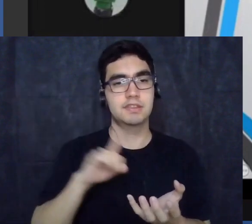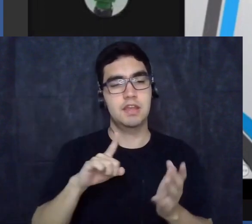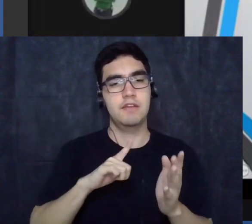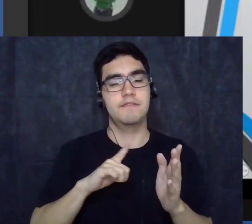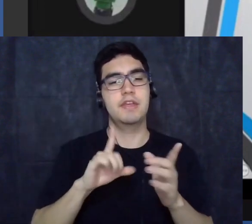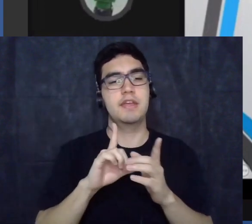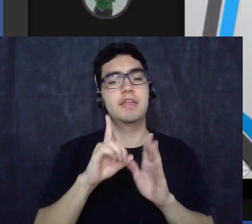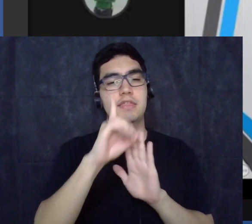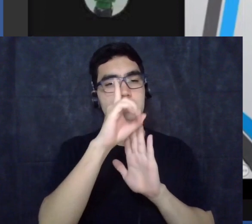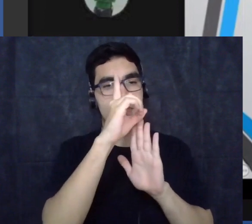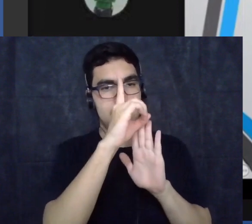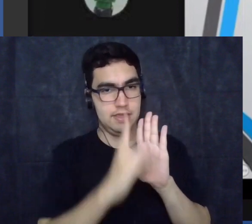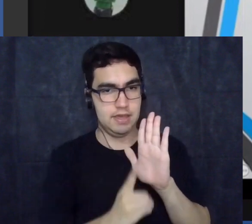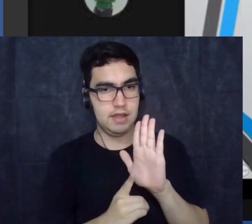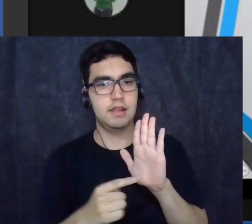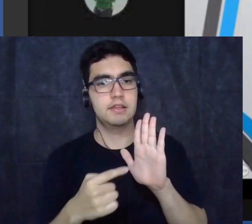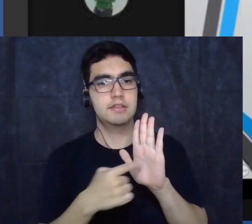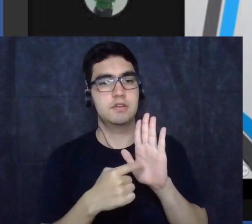direitos dos cidadãos,